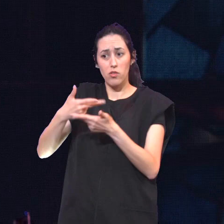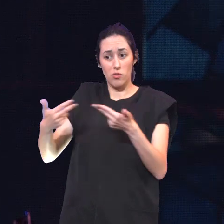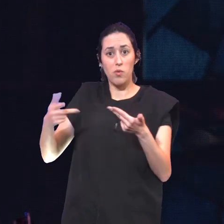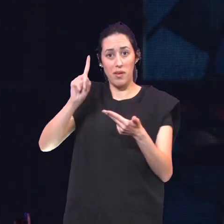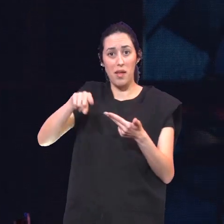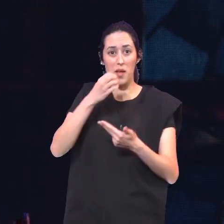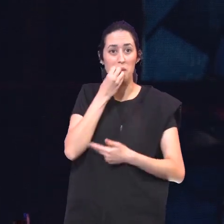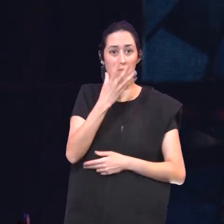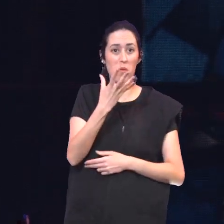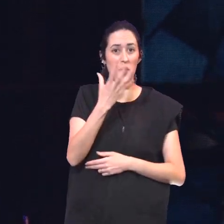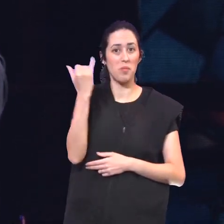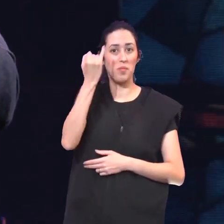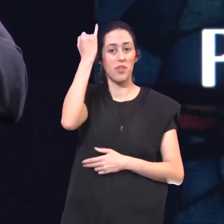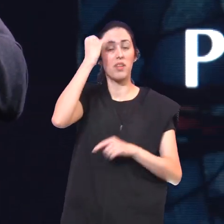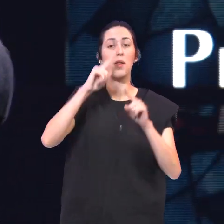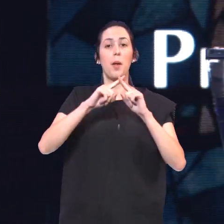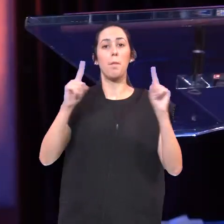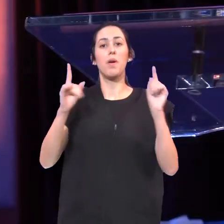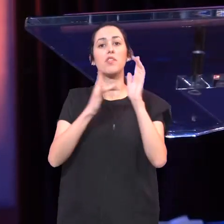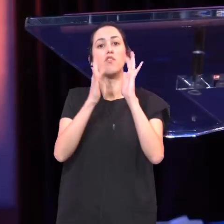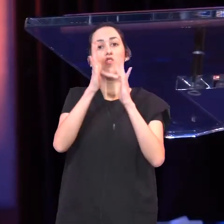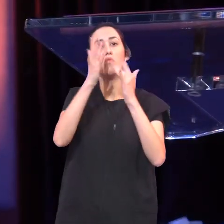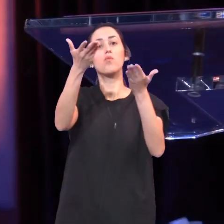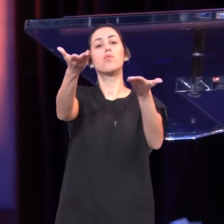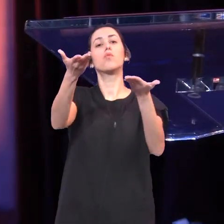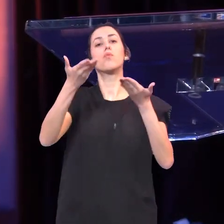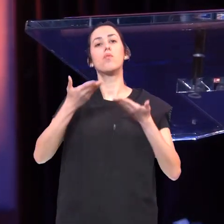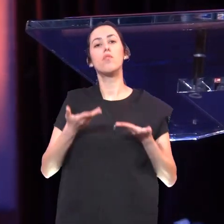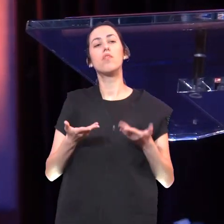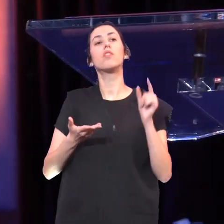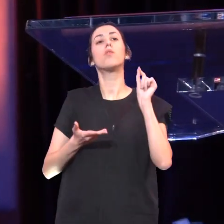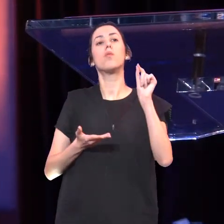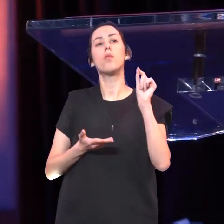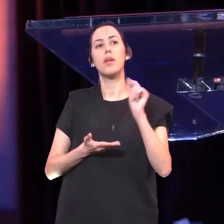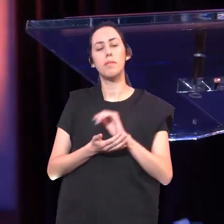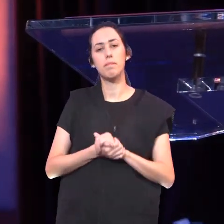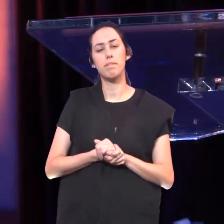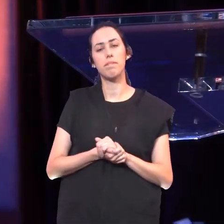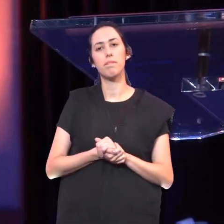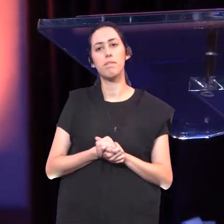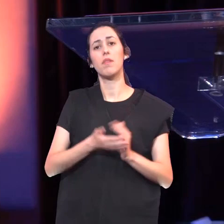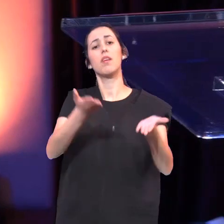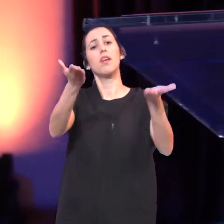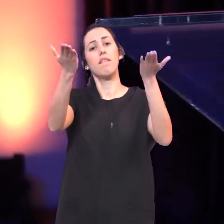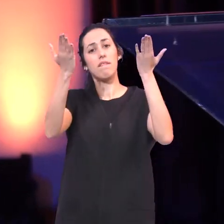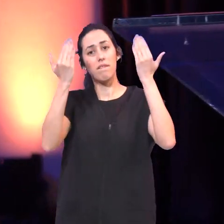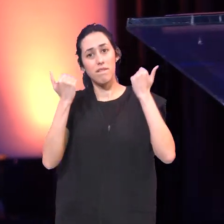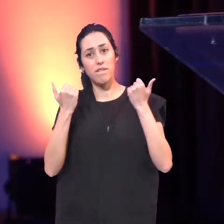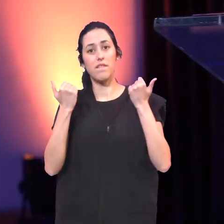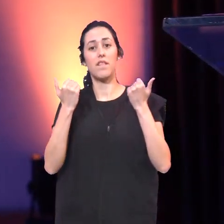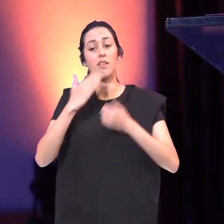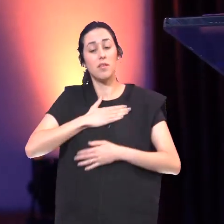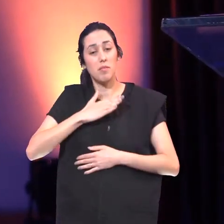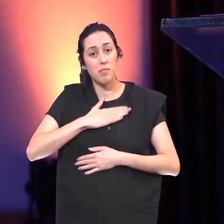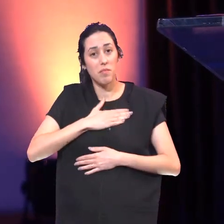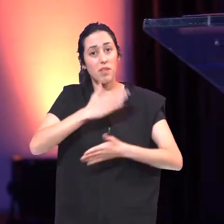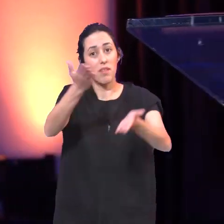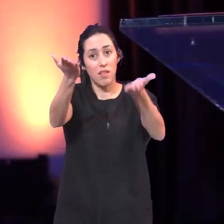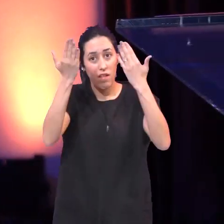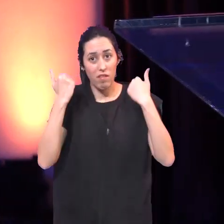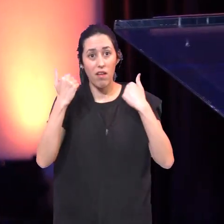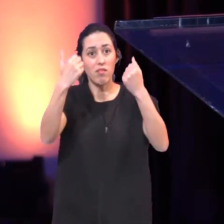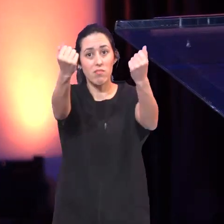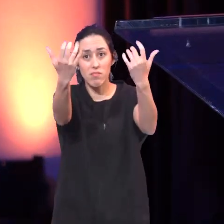Mas o convite de Jesus Não é para isso O convite dele É Venhem A mim Vinde